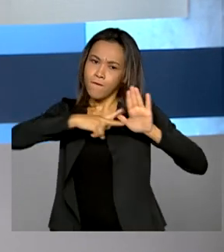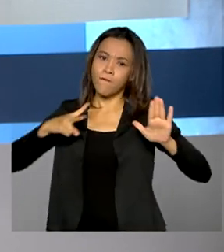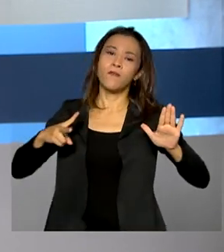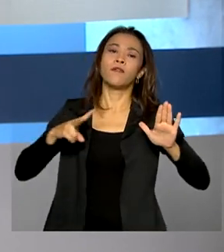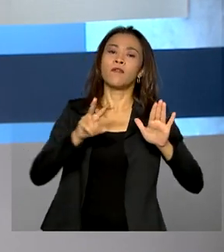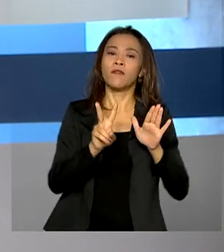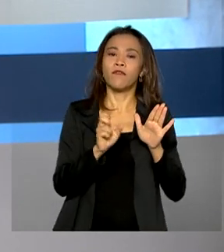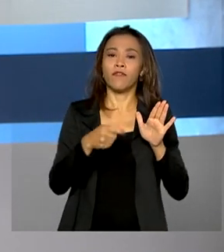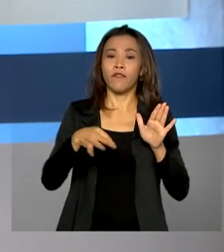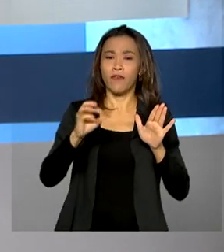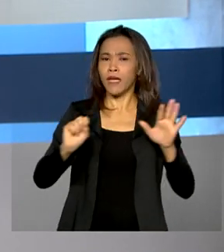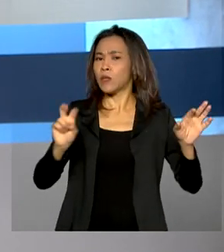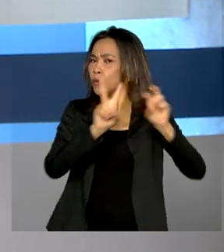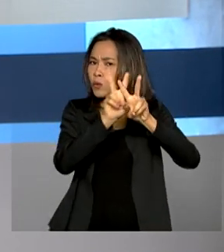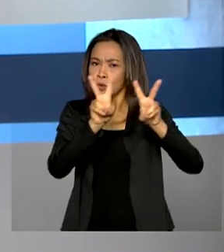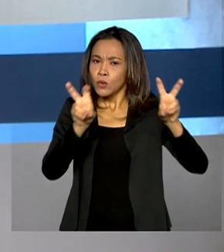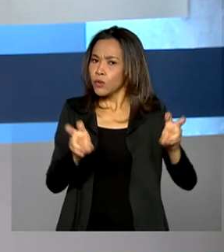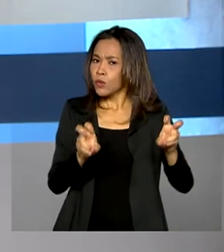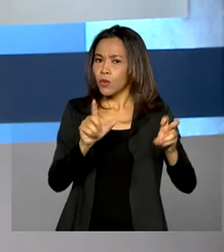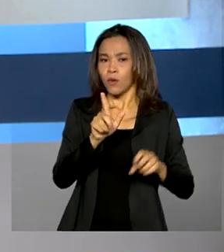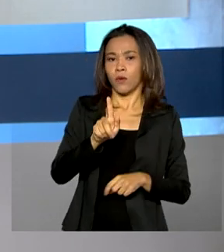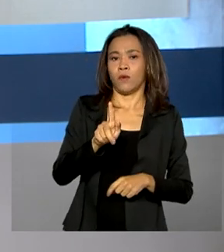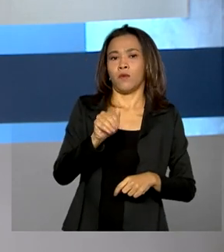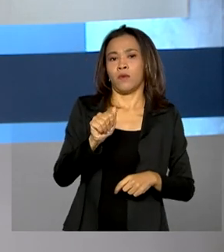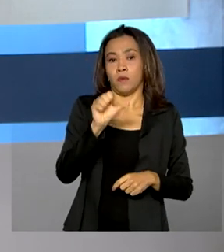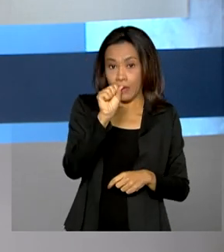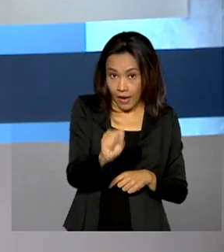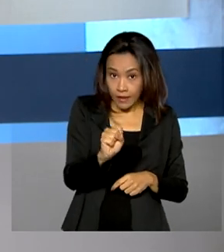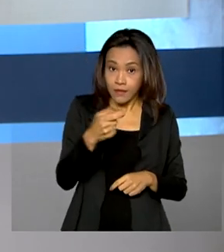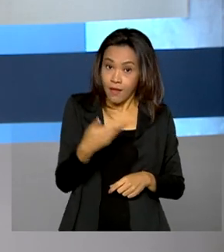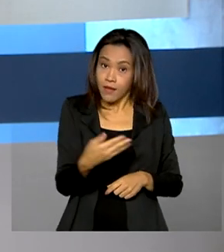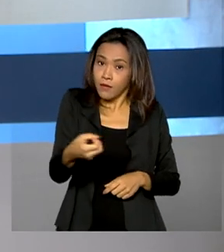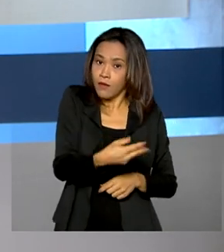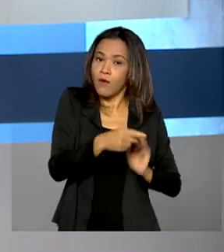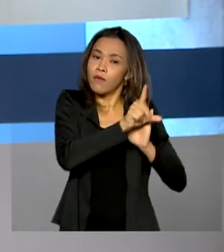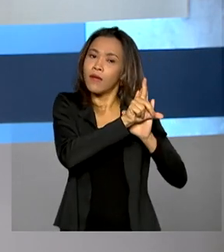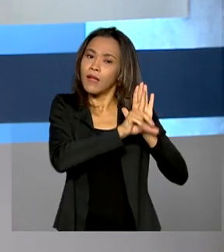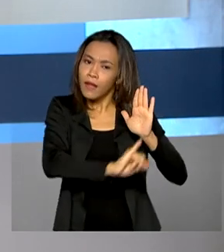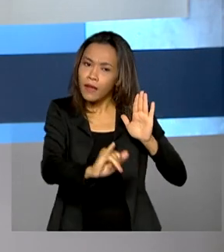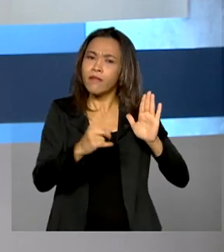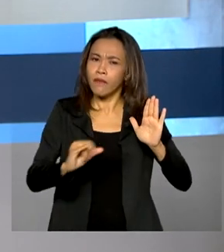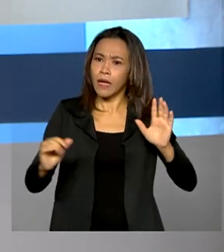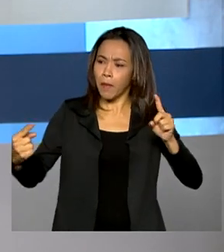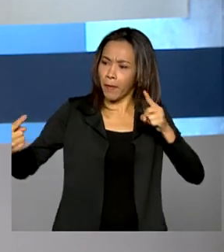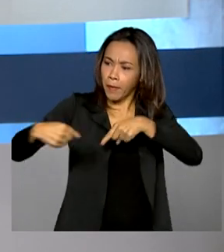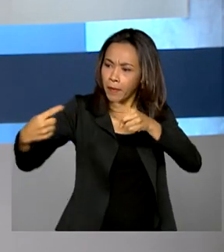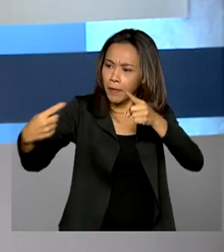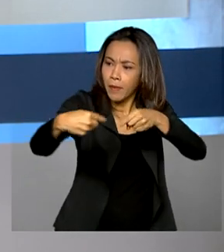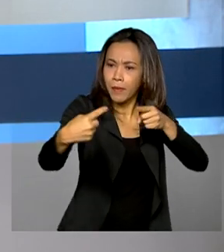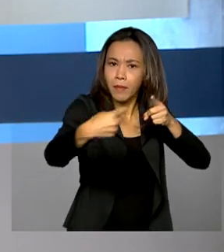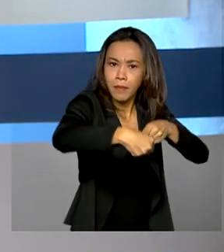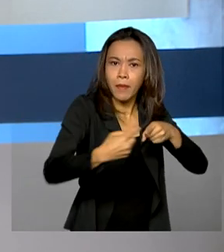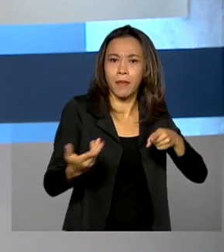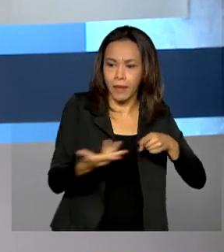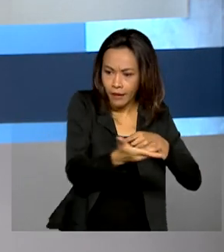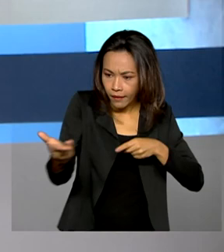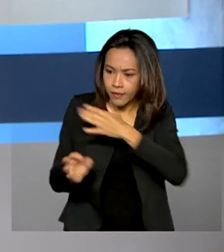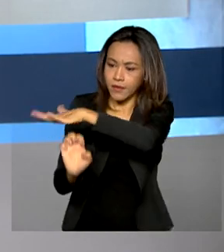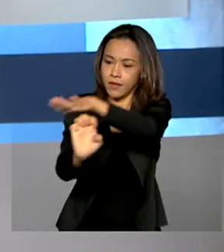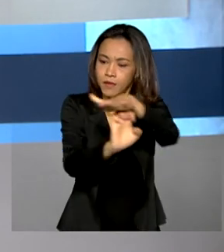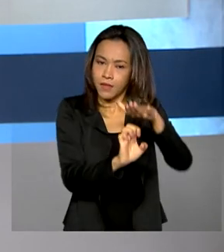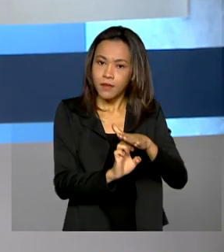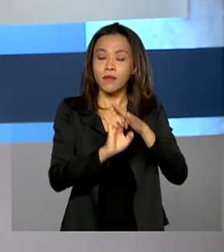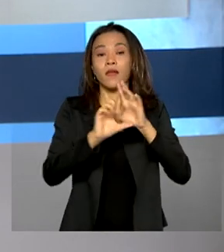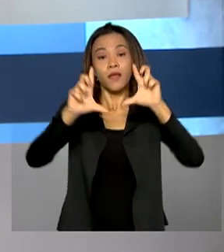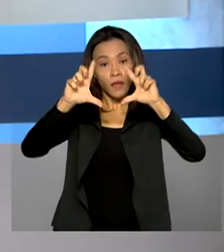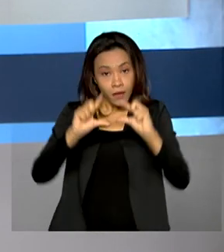regulatório do setor do gás. Segundo o governo, a nova lei deve permitir a concorrência entre fornecedores e reduzir o preço do gás